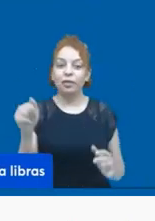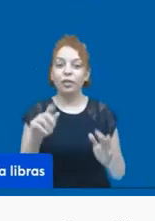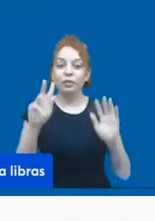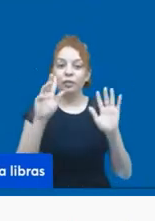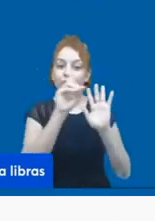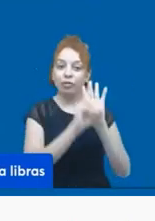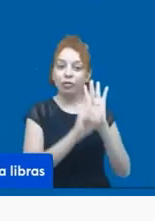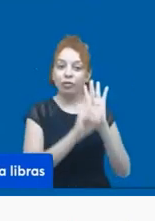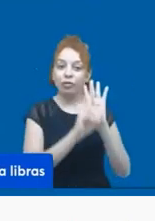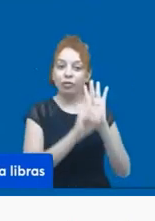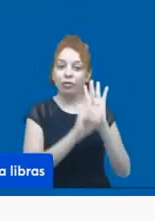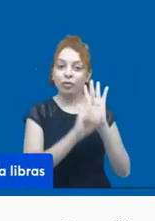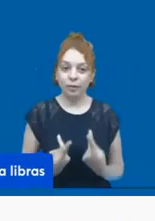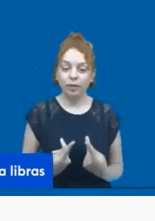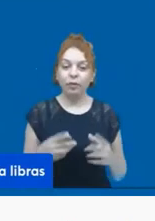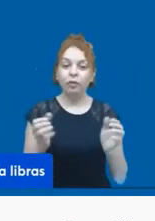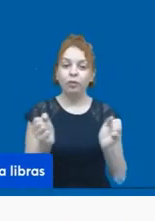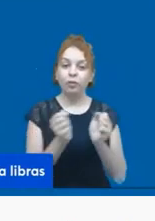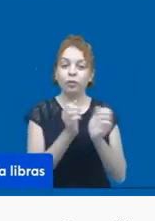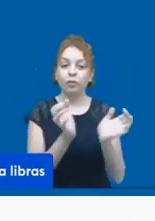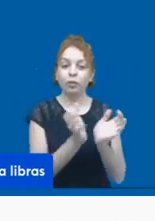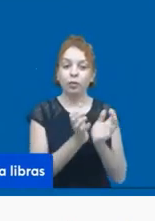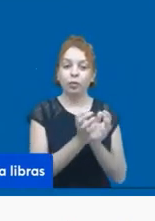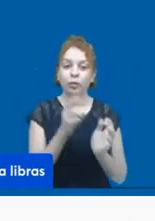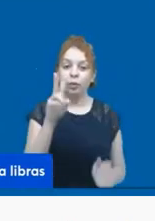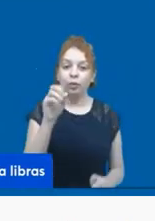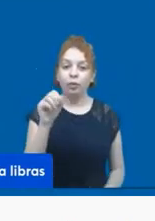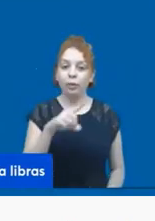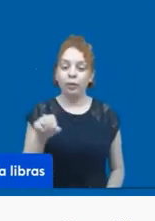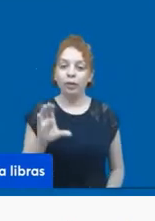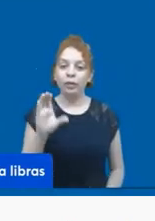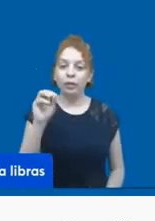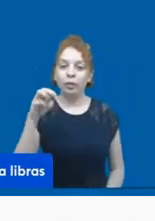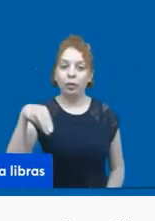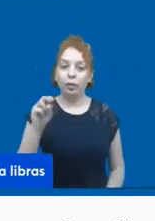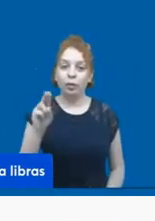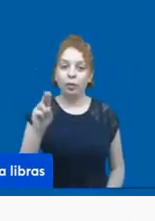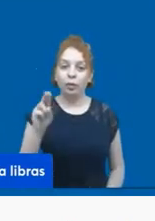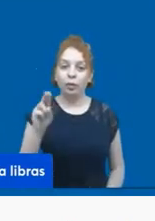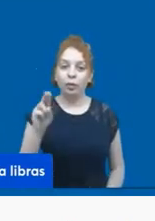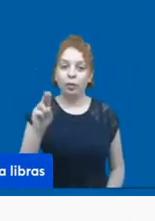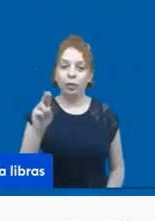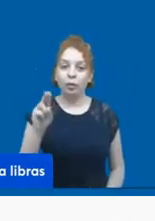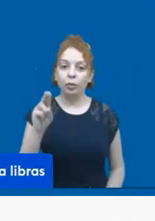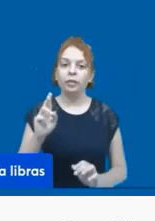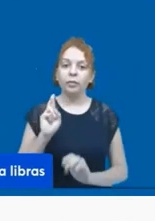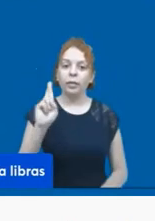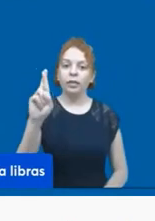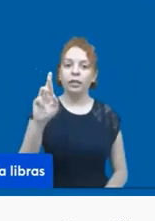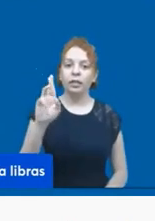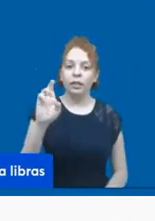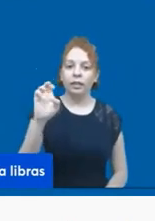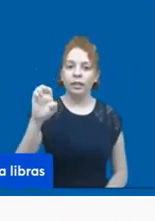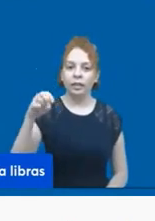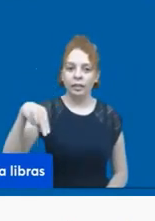Humanos, com o Voz das Comunidades, representado aqui hoje pelo René Silva. Muito obrigada, René, por